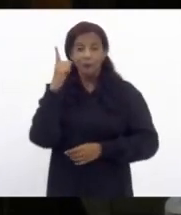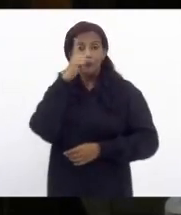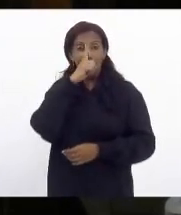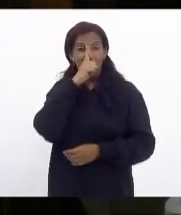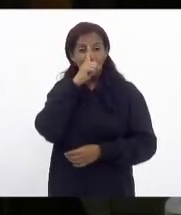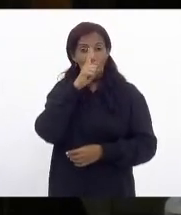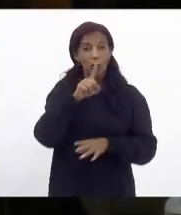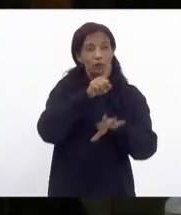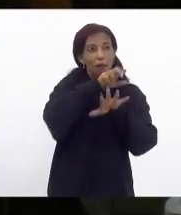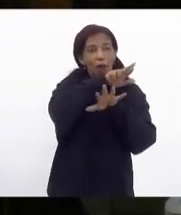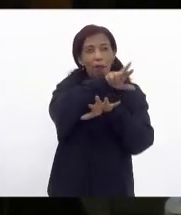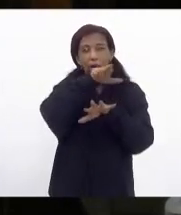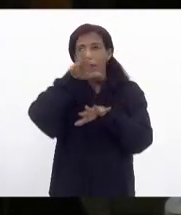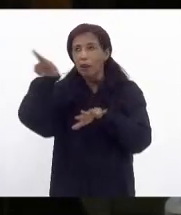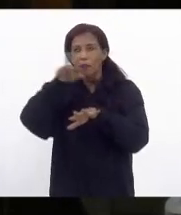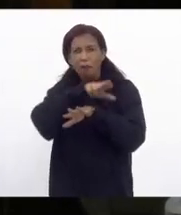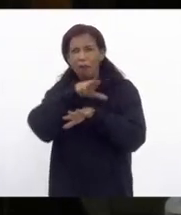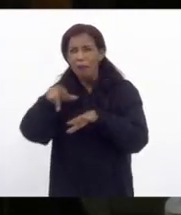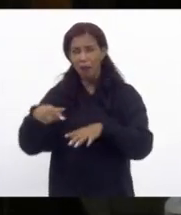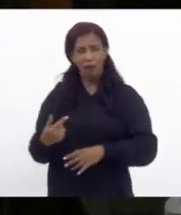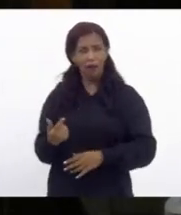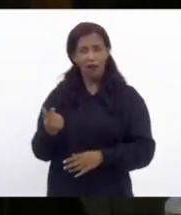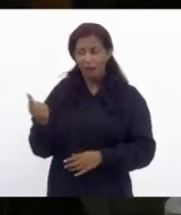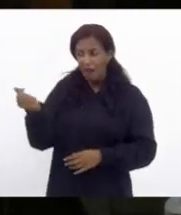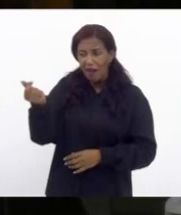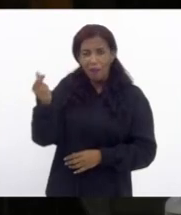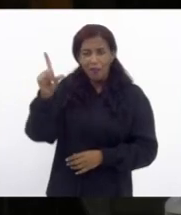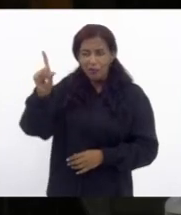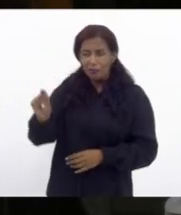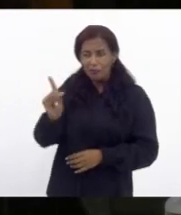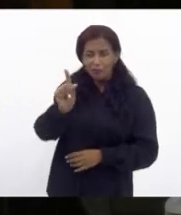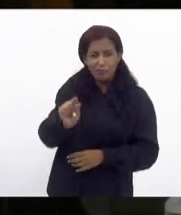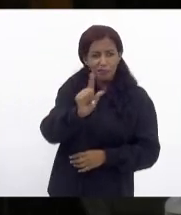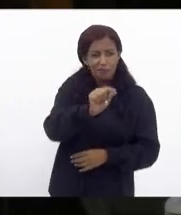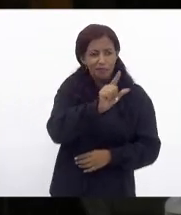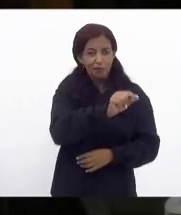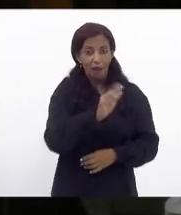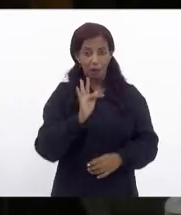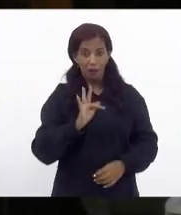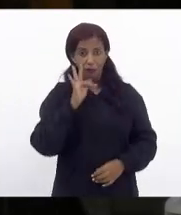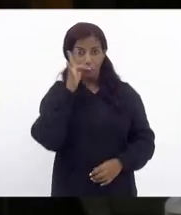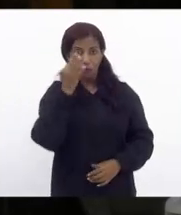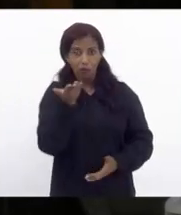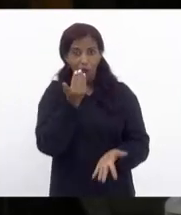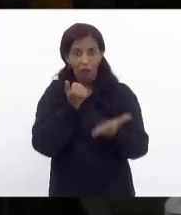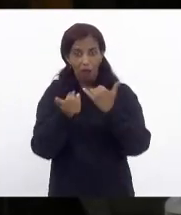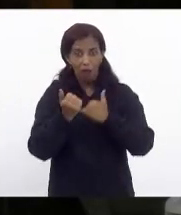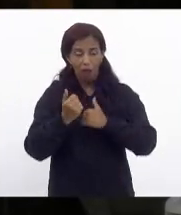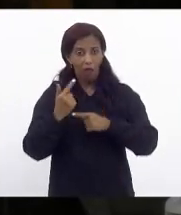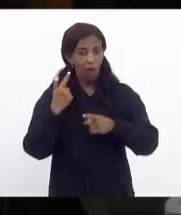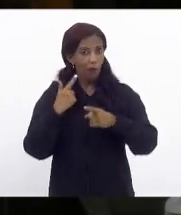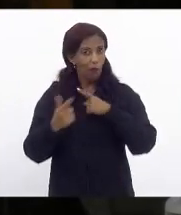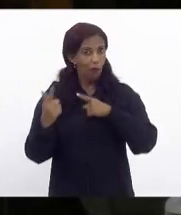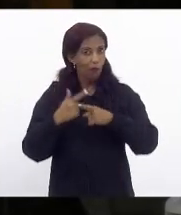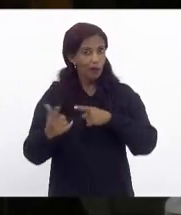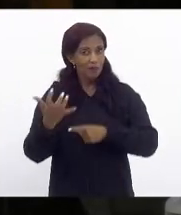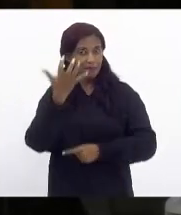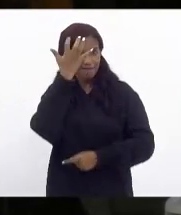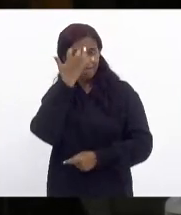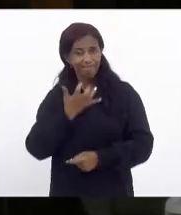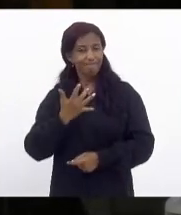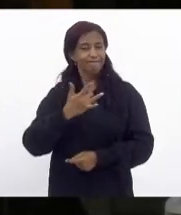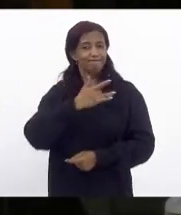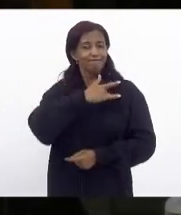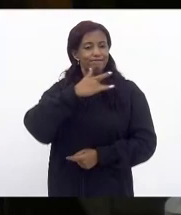a preços camaradas mas a custos futuros imensos e